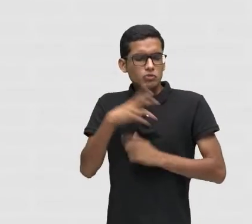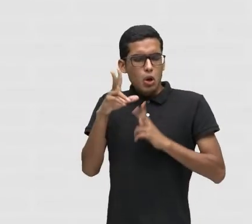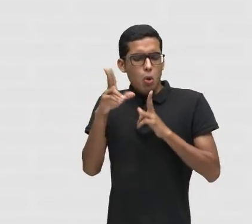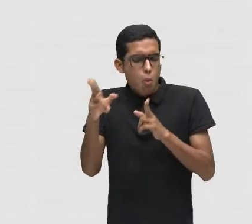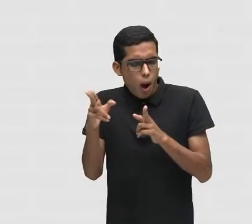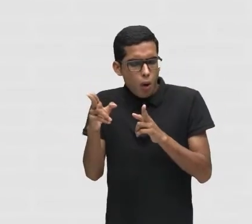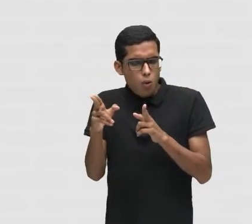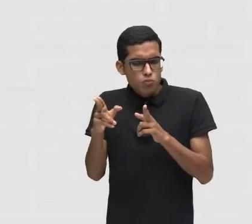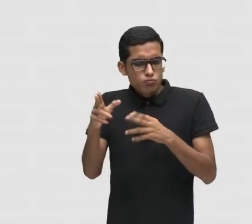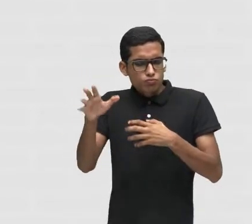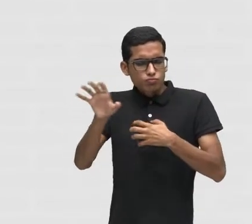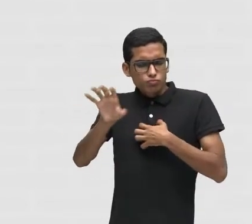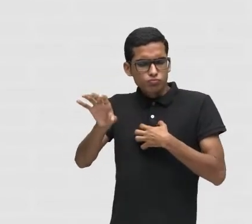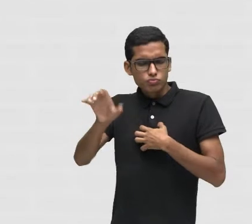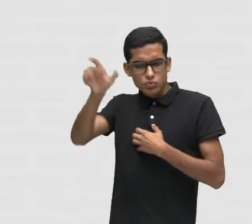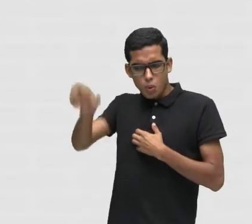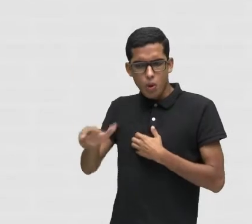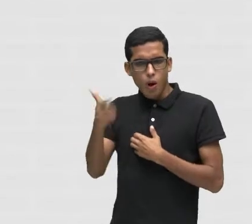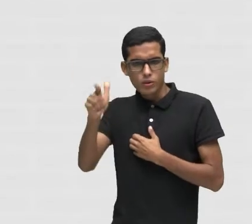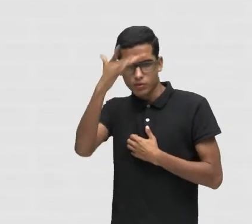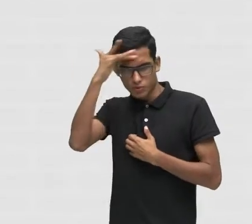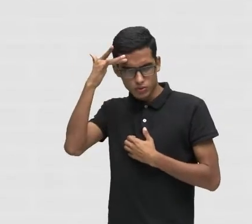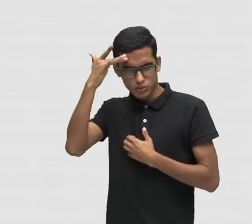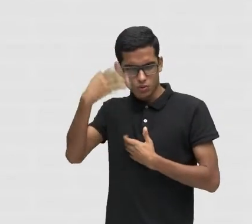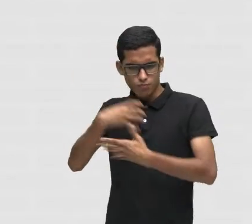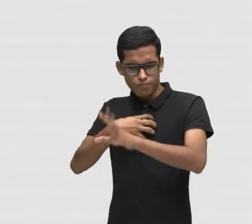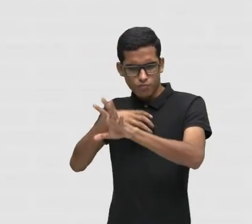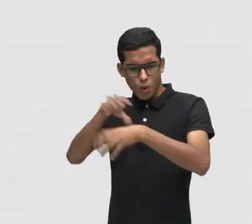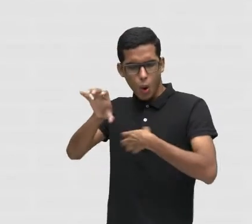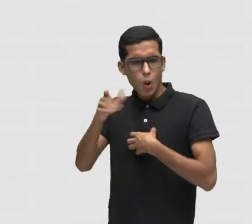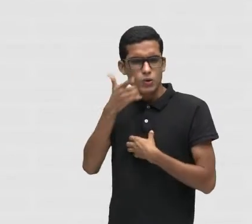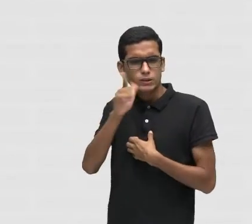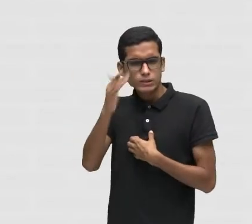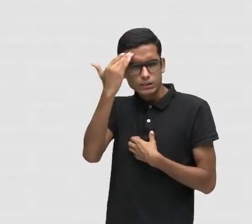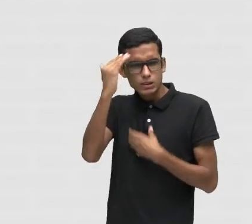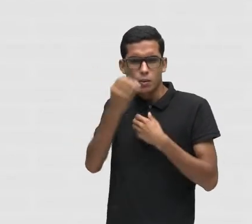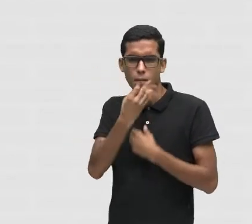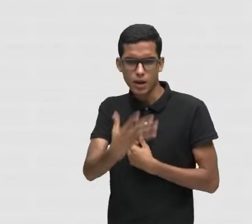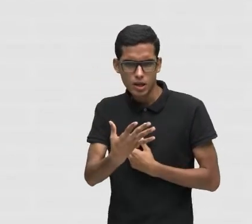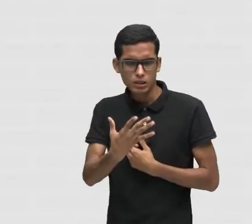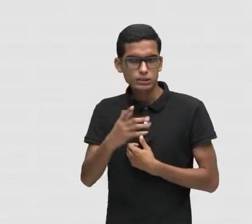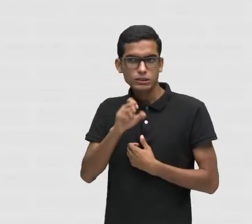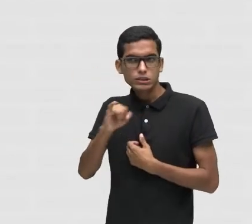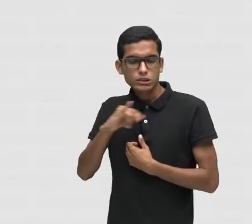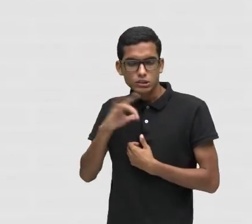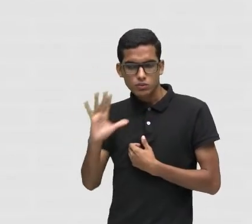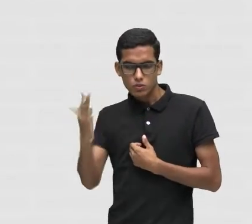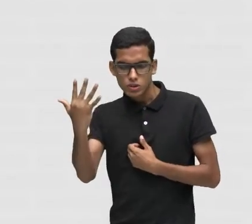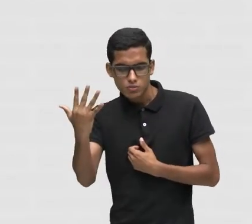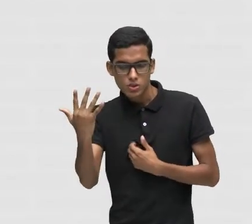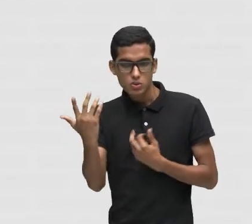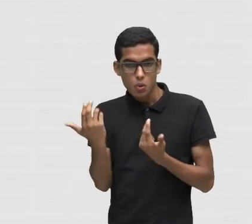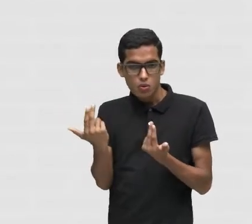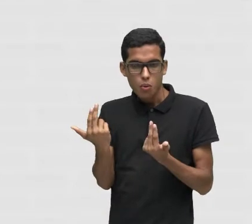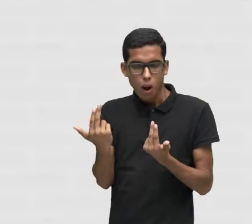Caso estivesse Na mesma situação Vivenciada por ela Você já conseguiu Se